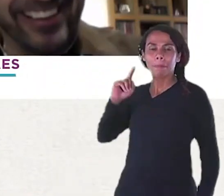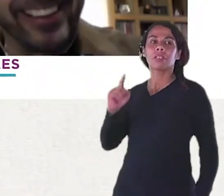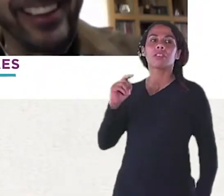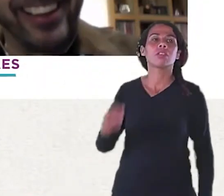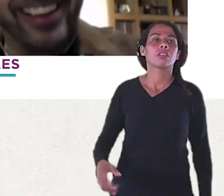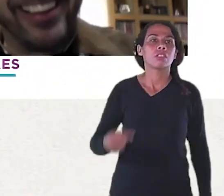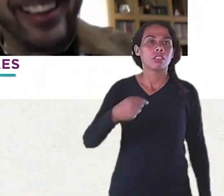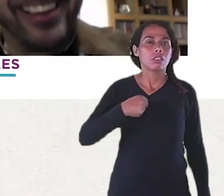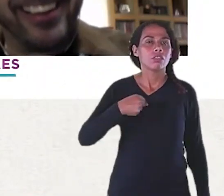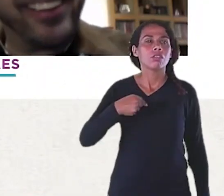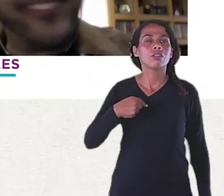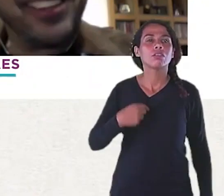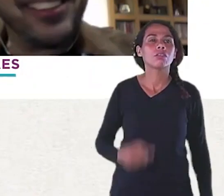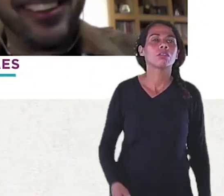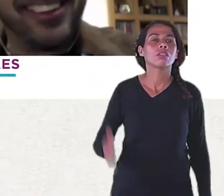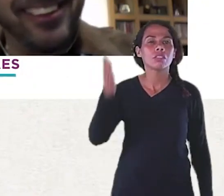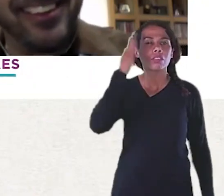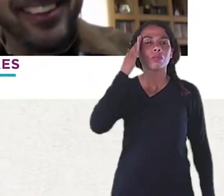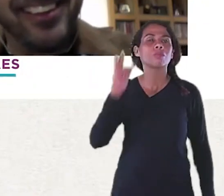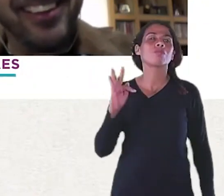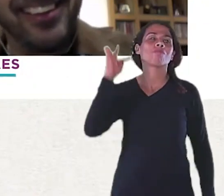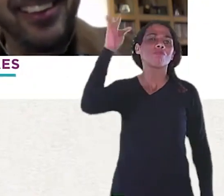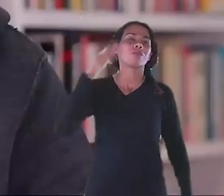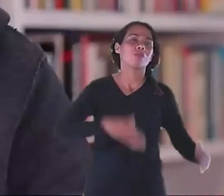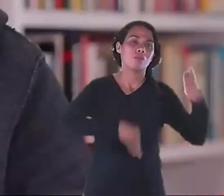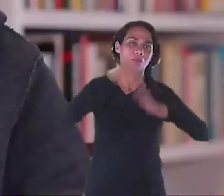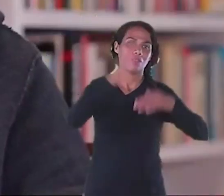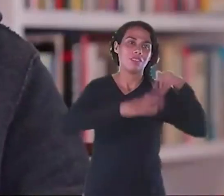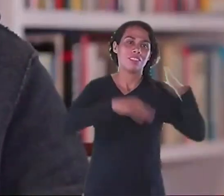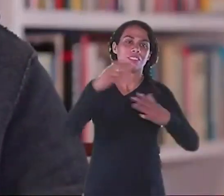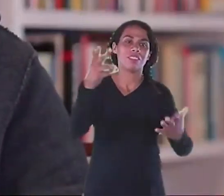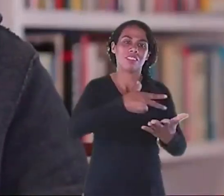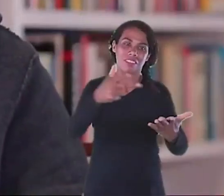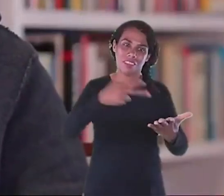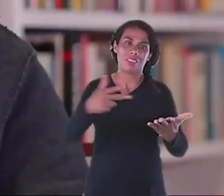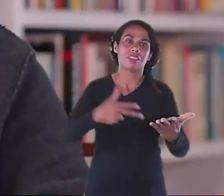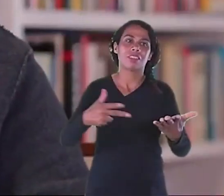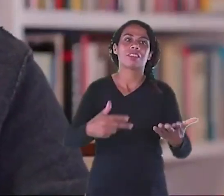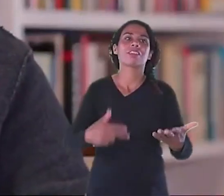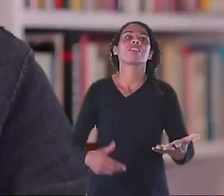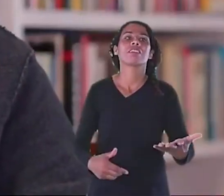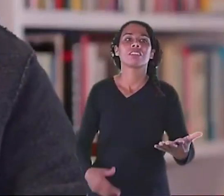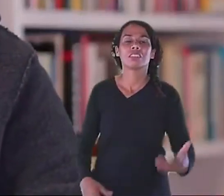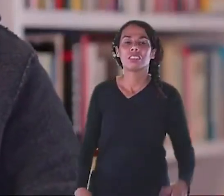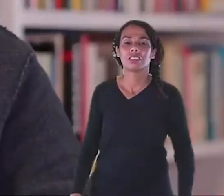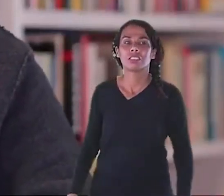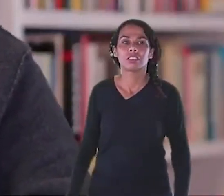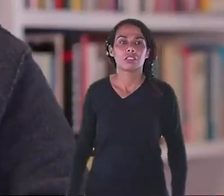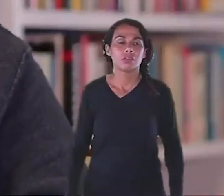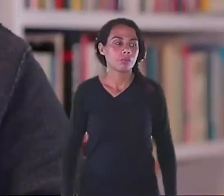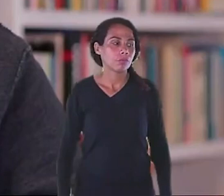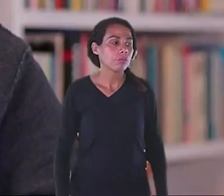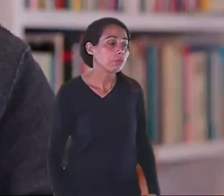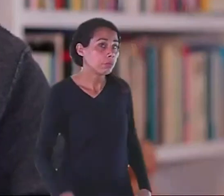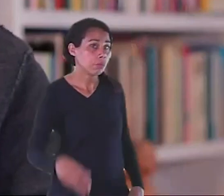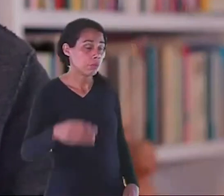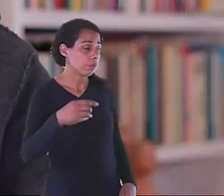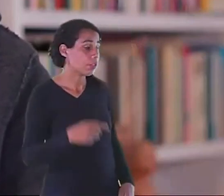Que legal Por que não Suíça Dinamarca